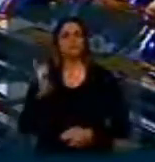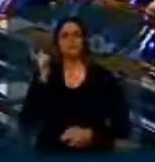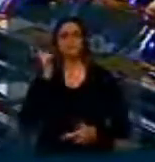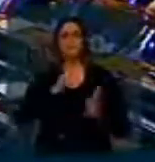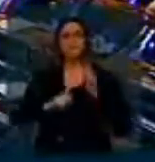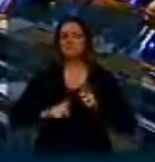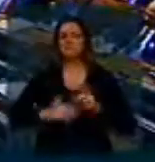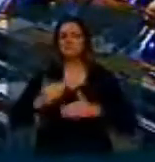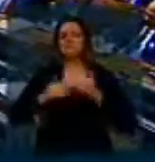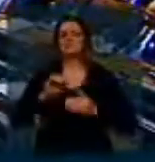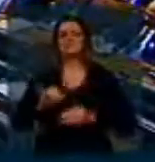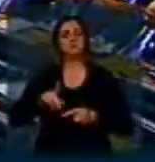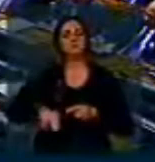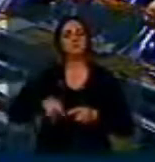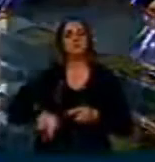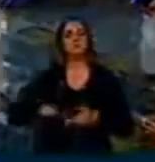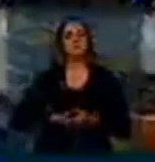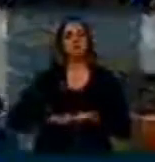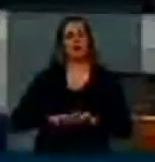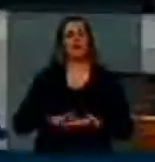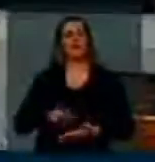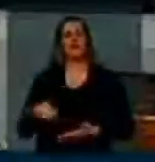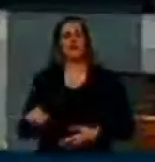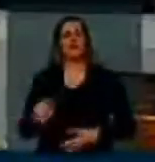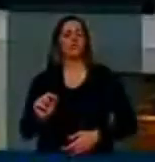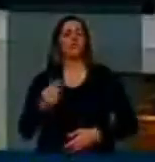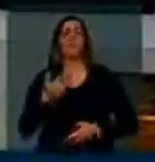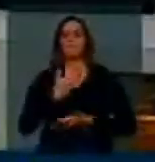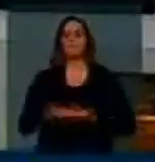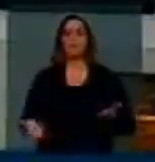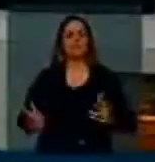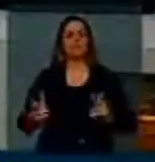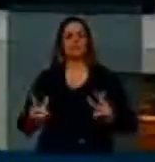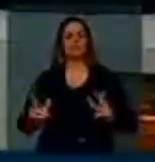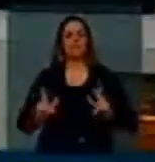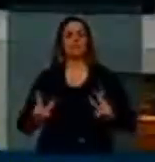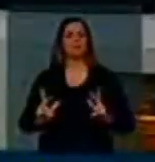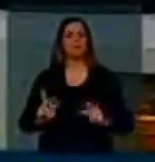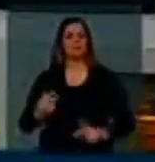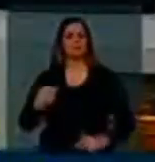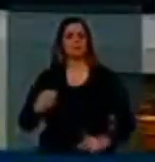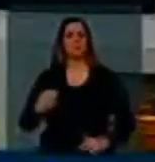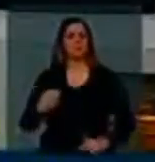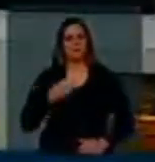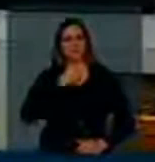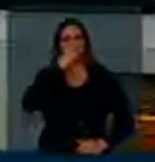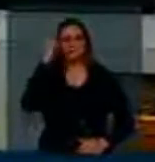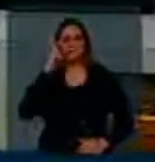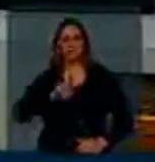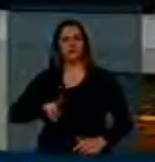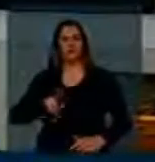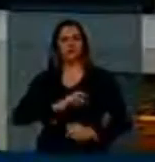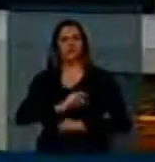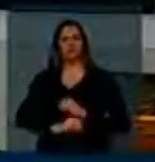acabam integralmente com a privacidade do cidadão. portanto, o projeto serve também para colocar limites